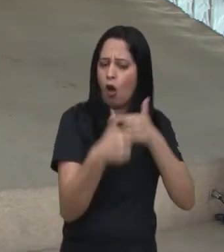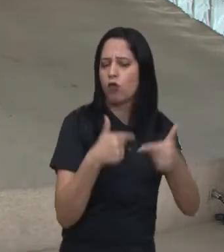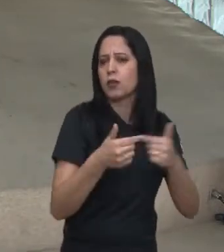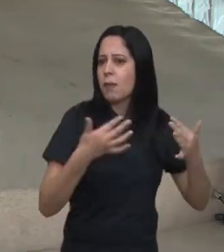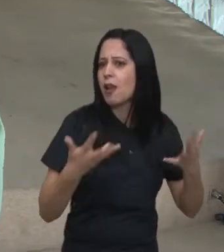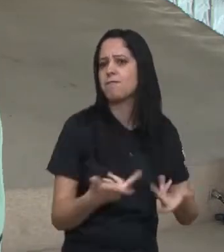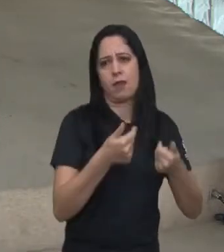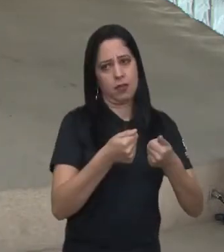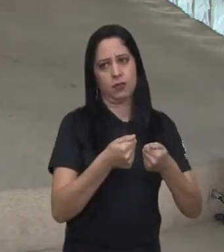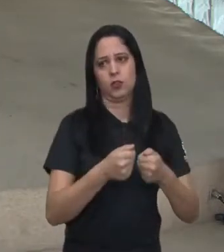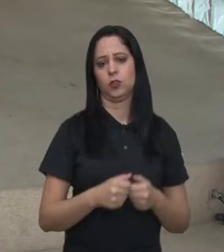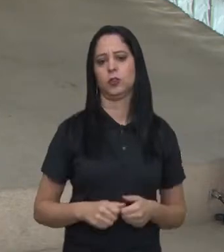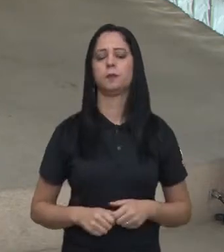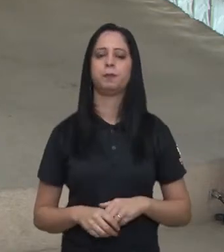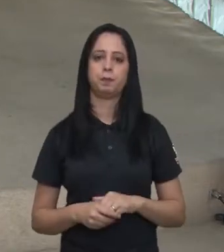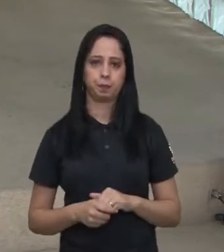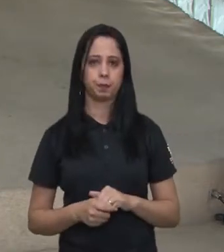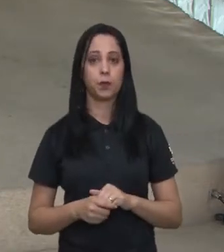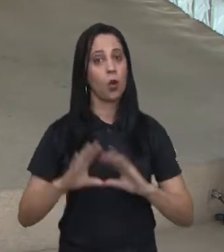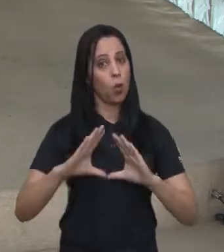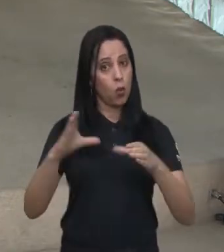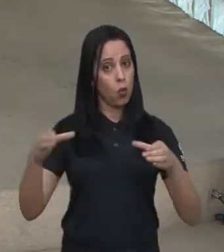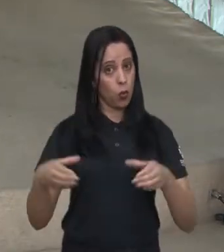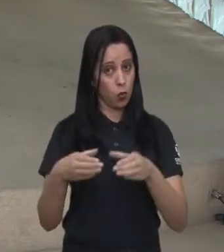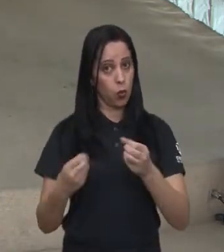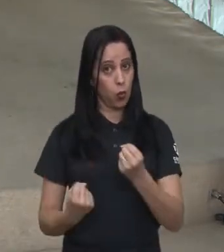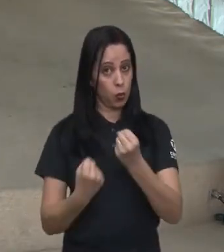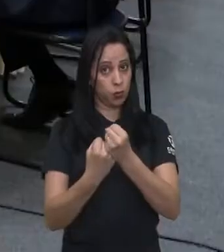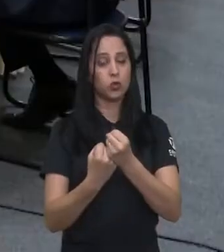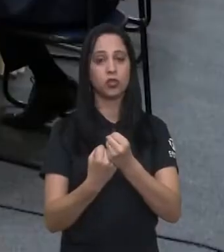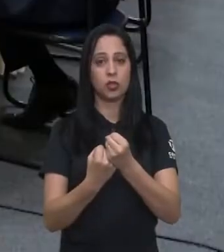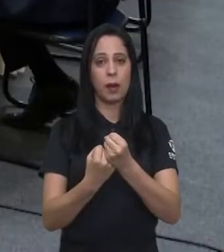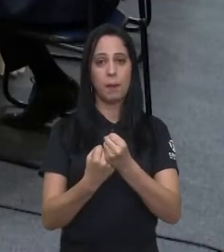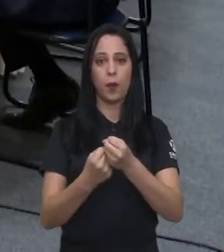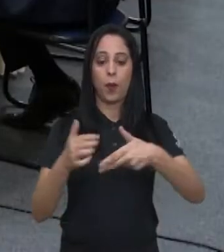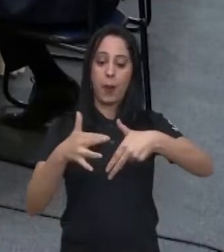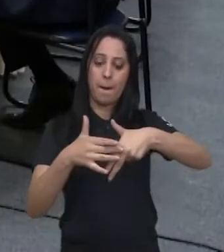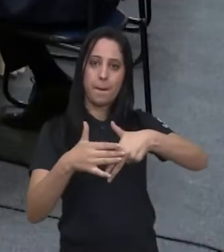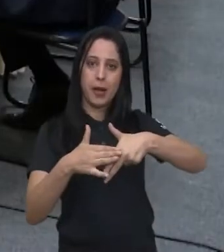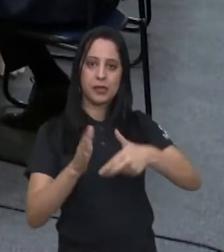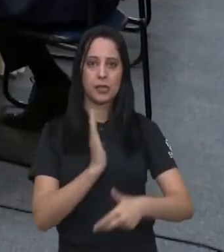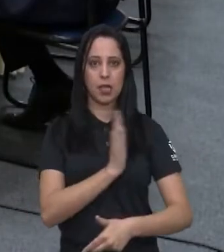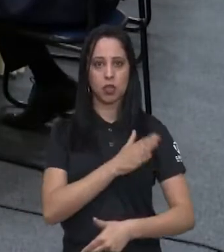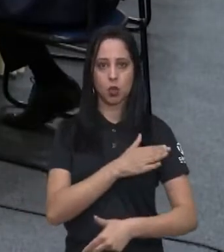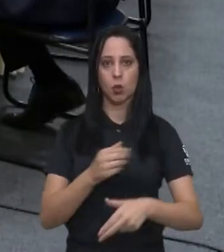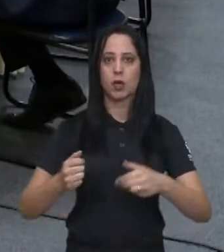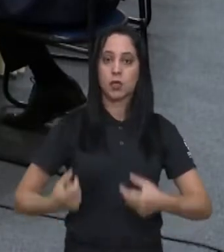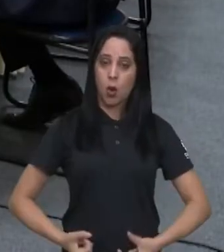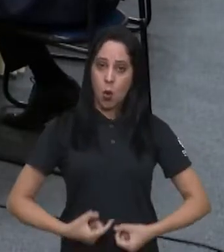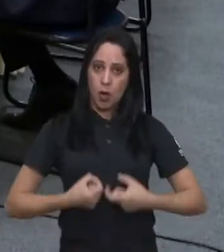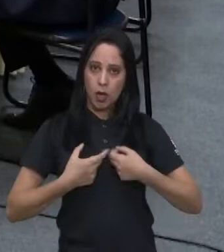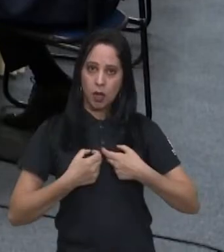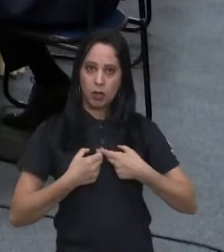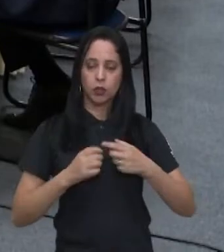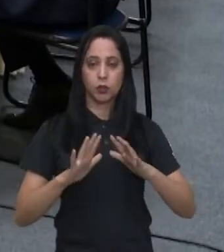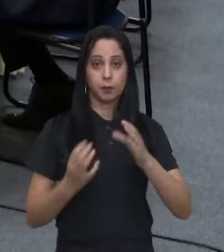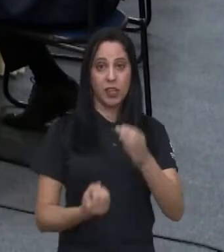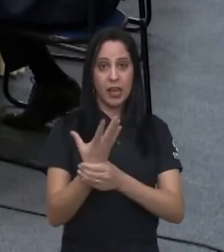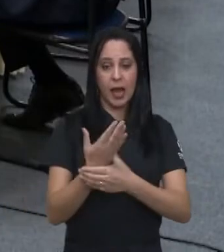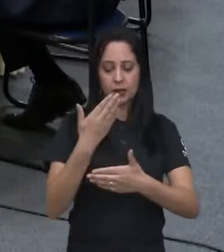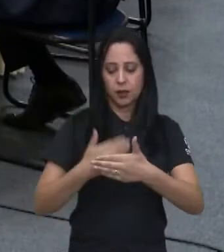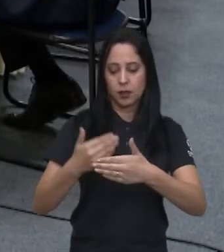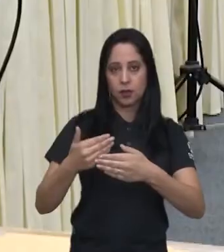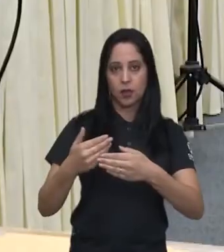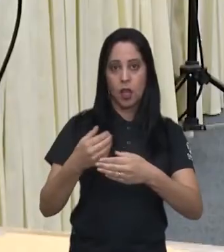a nossa vocação de continuar fazendo o nosso trabalho com excelência. A Frente Parlamentar em Apoio ao Paciente Oncológico e